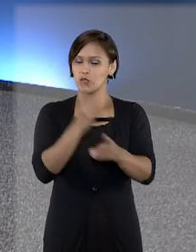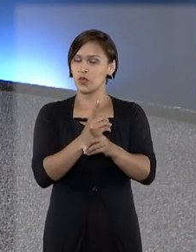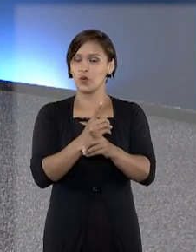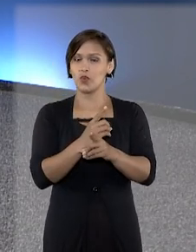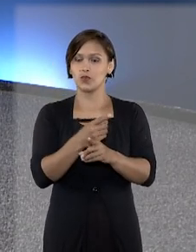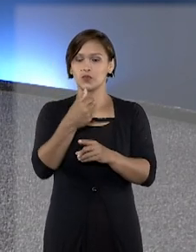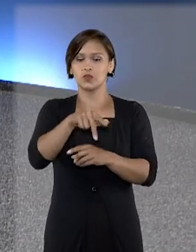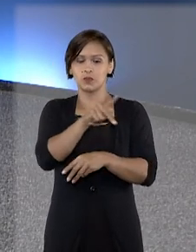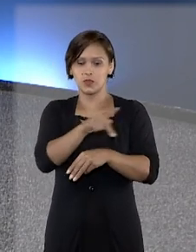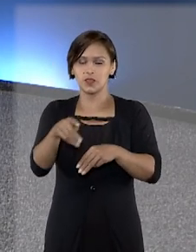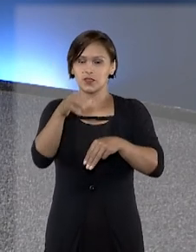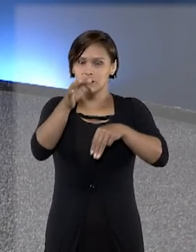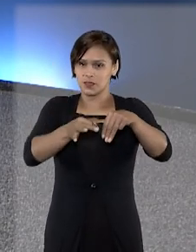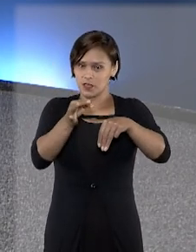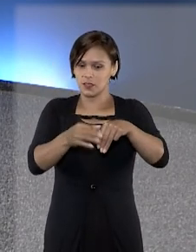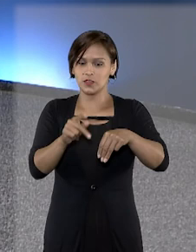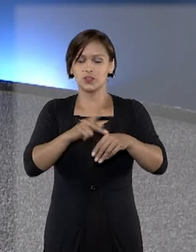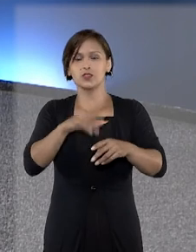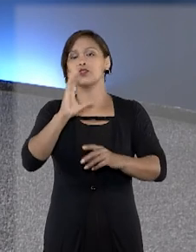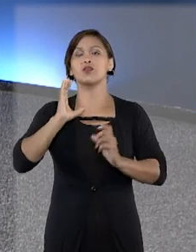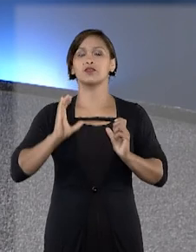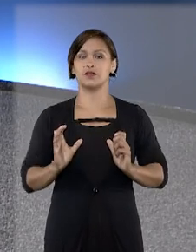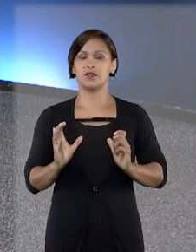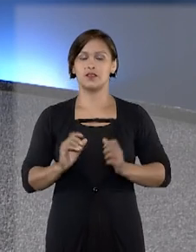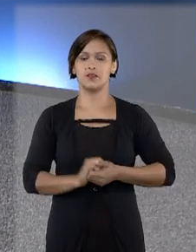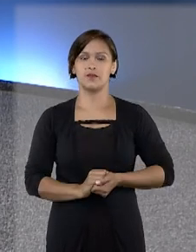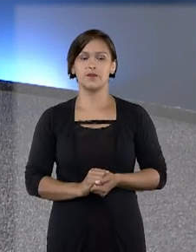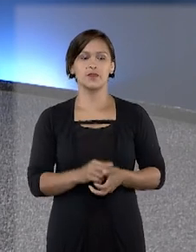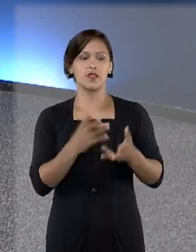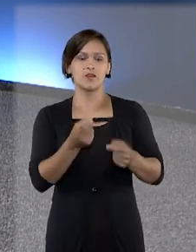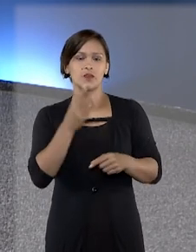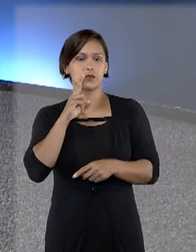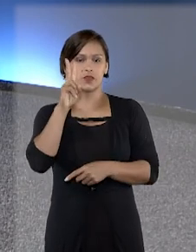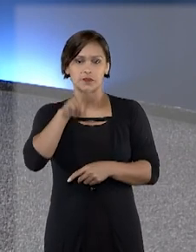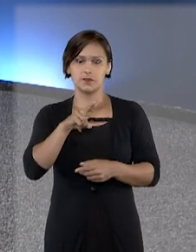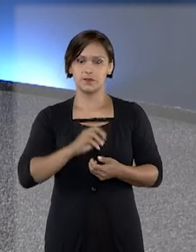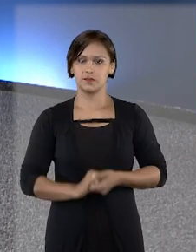do STJ com os cidadãos. Vamos ver como foi.